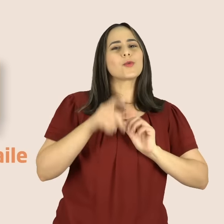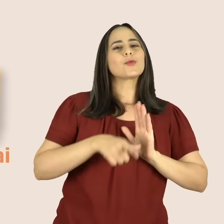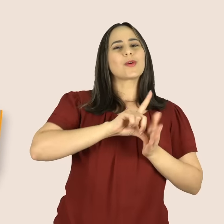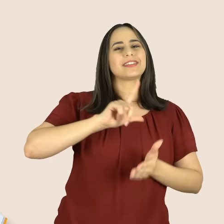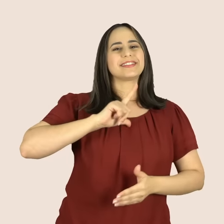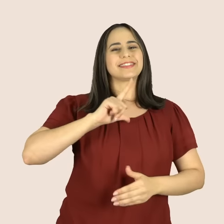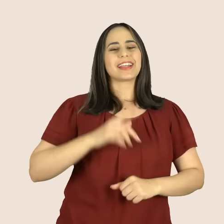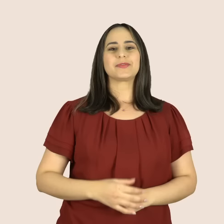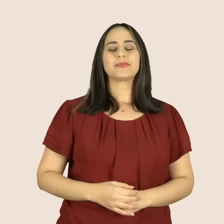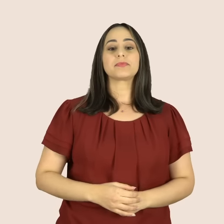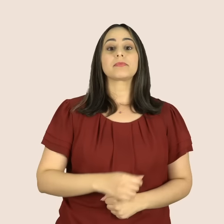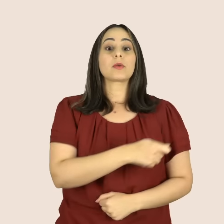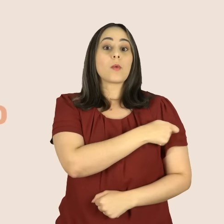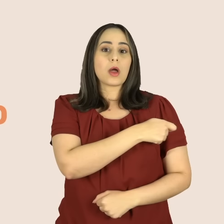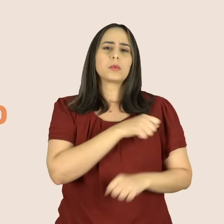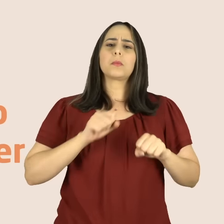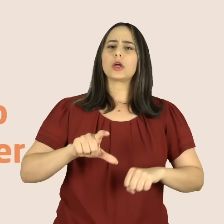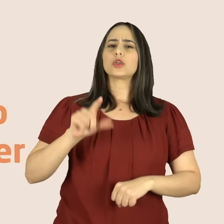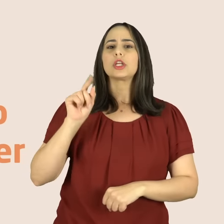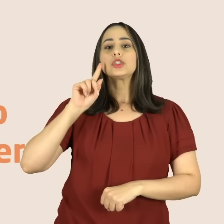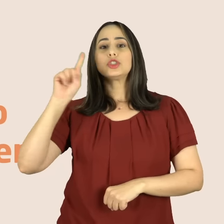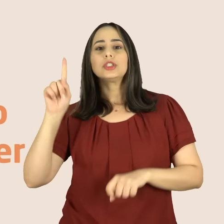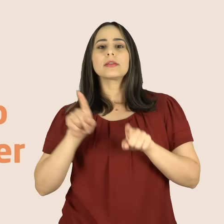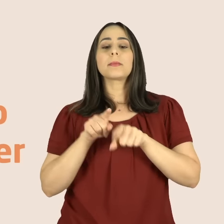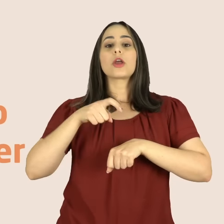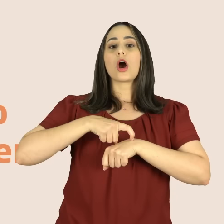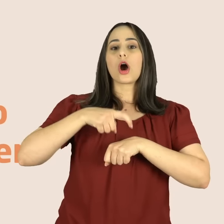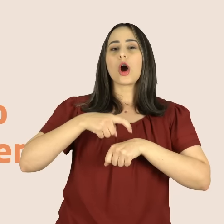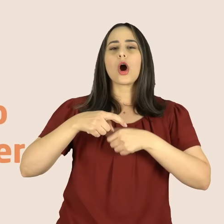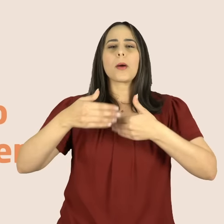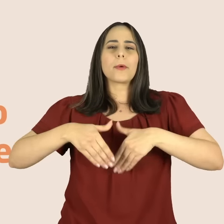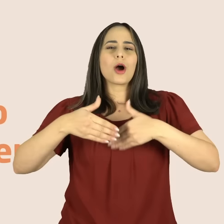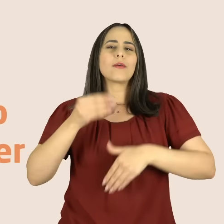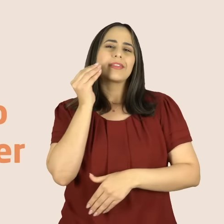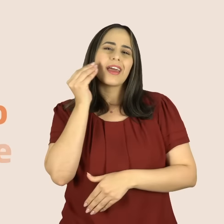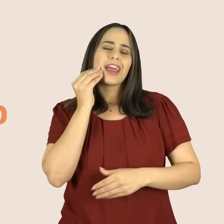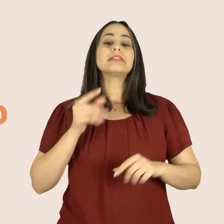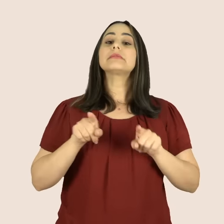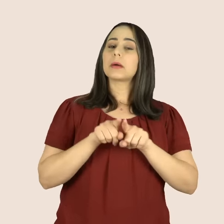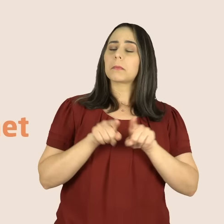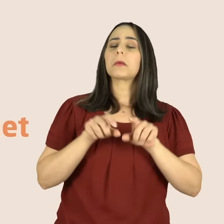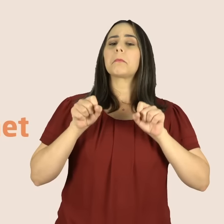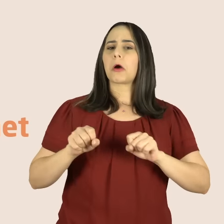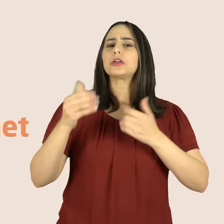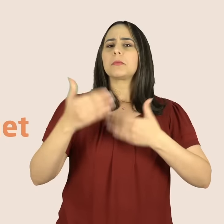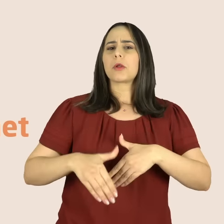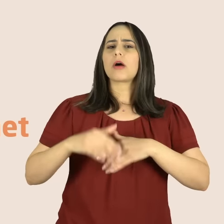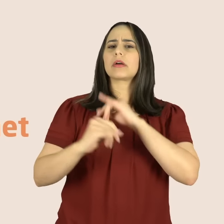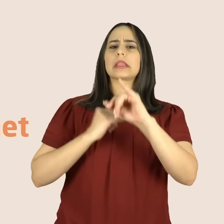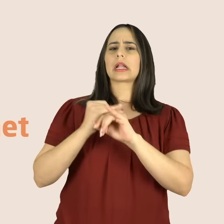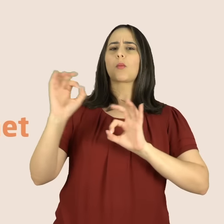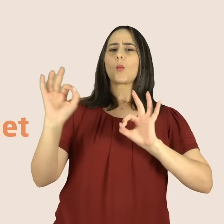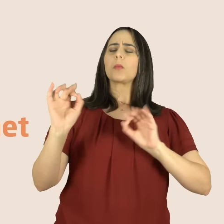ofertado pela ONE. O estudante pode escolher o dia e o horário que realizará a avaliação, além da possibilidade de